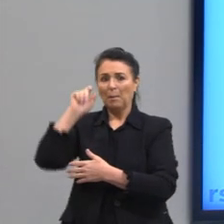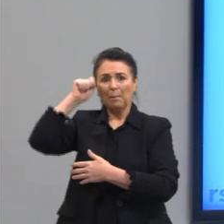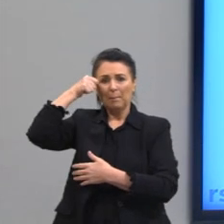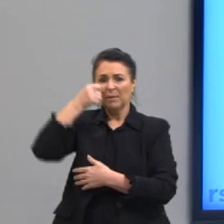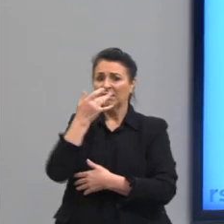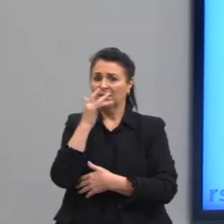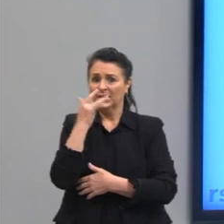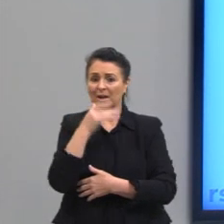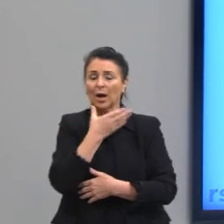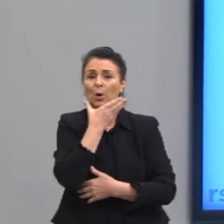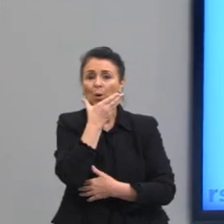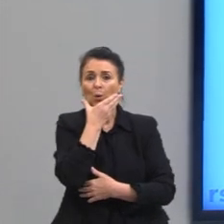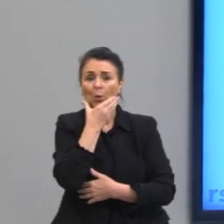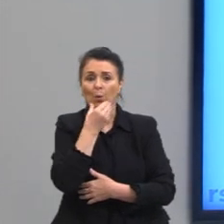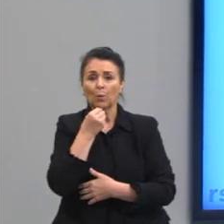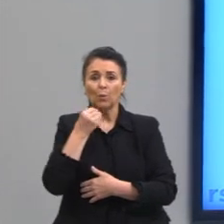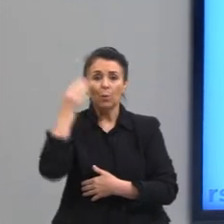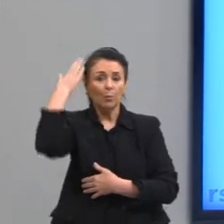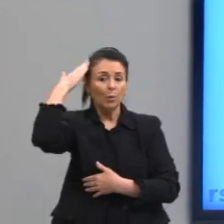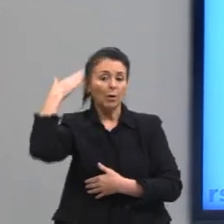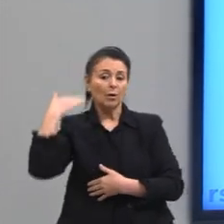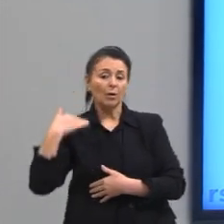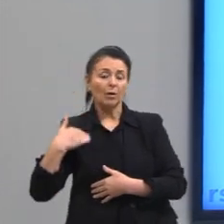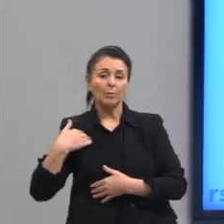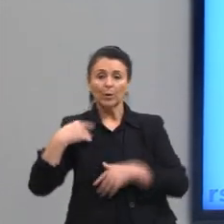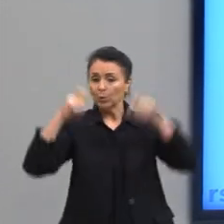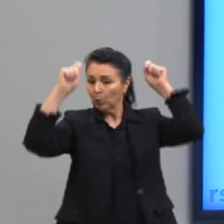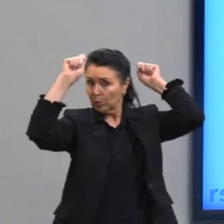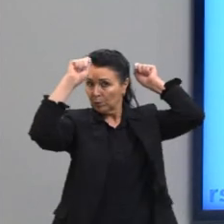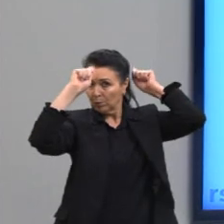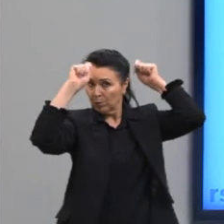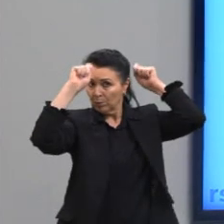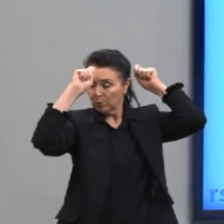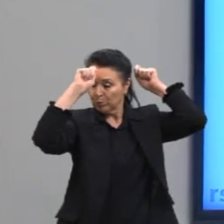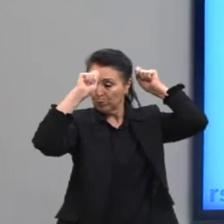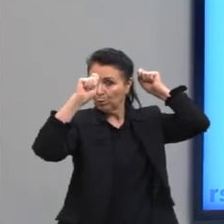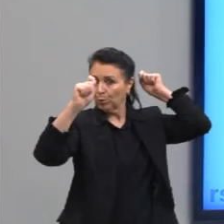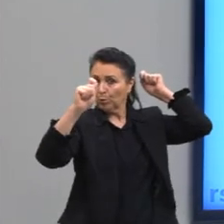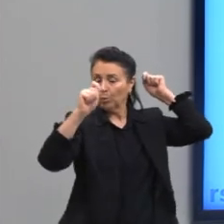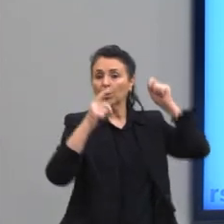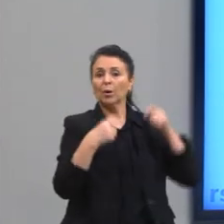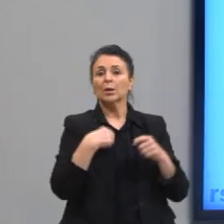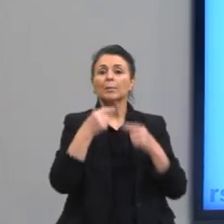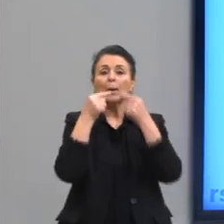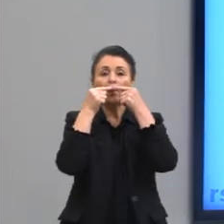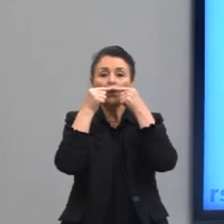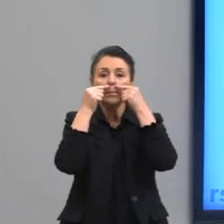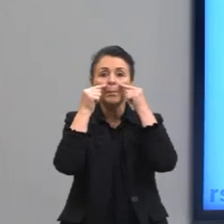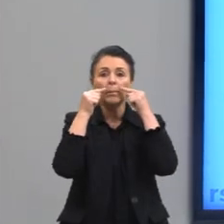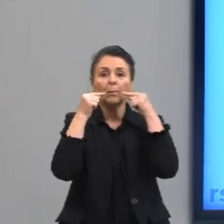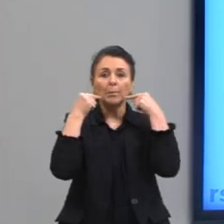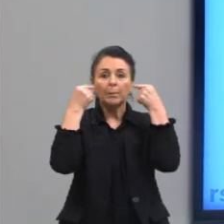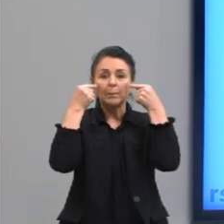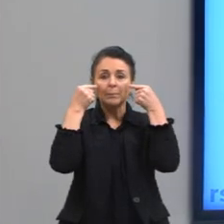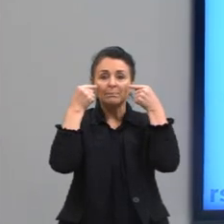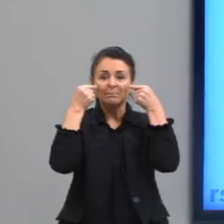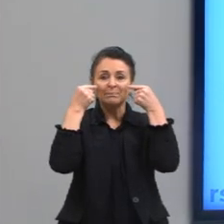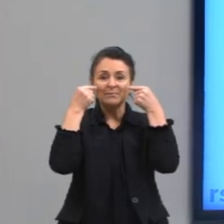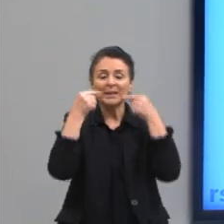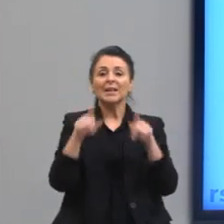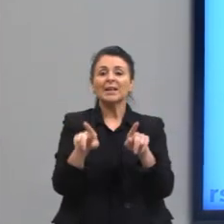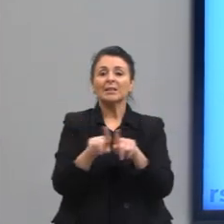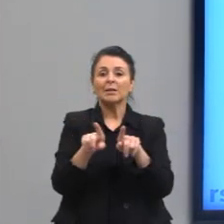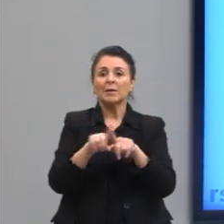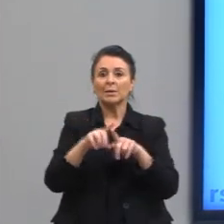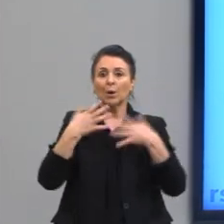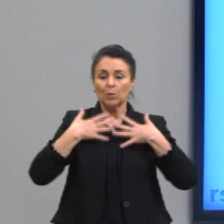de um homem com cabelo comprido, um chapéu com a ponta bem longa, um bigodinho bem feio para cima, e ele